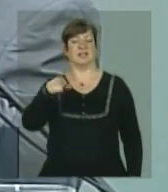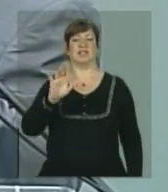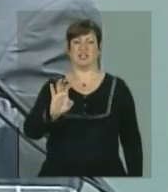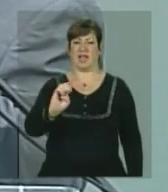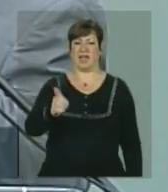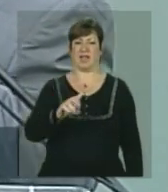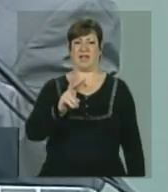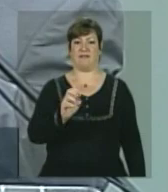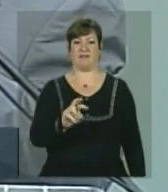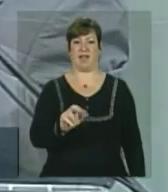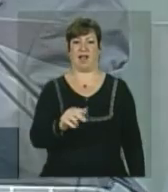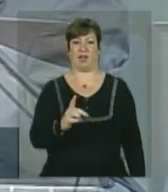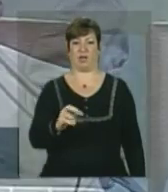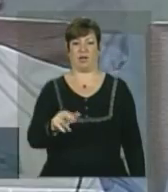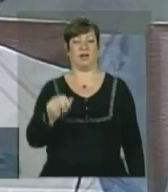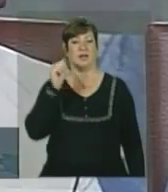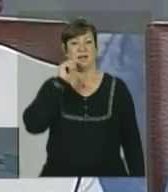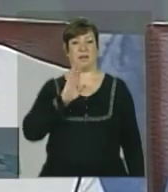vereadora,